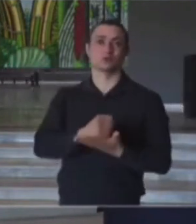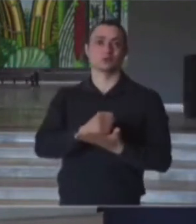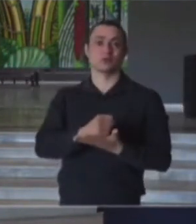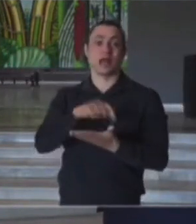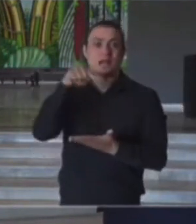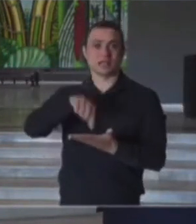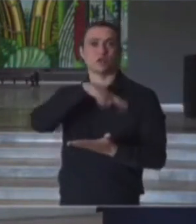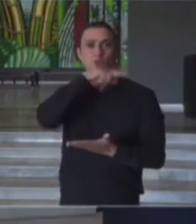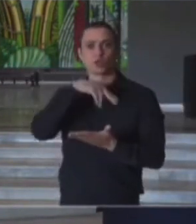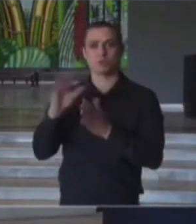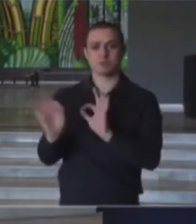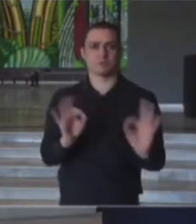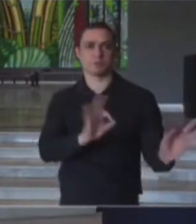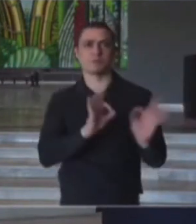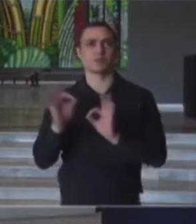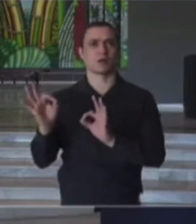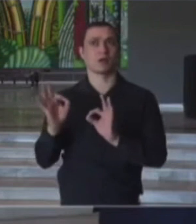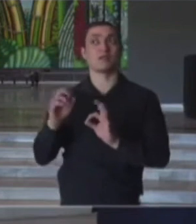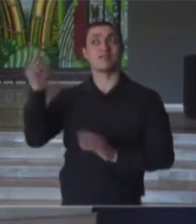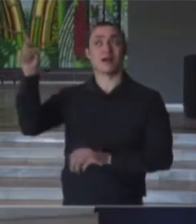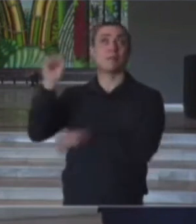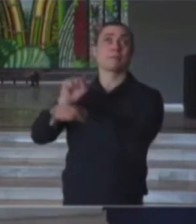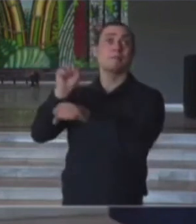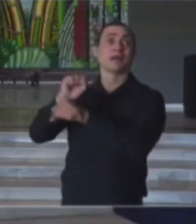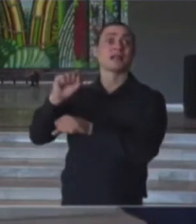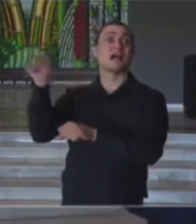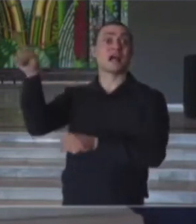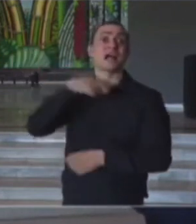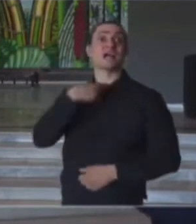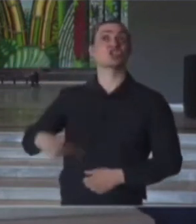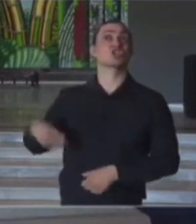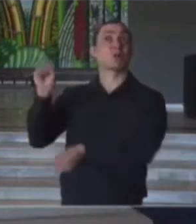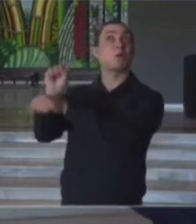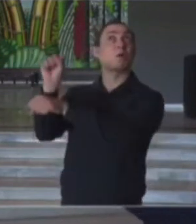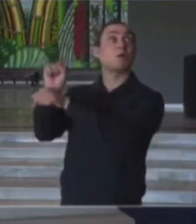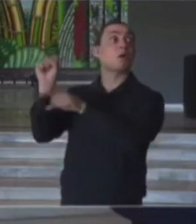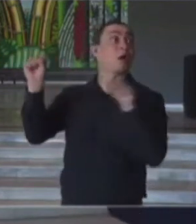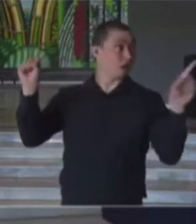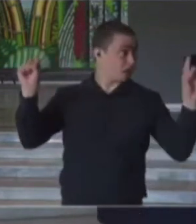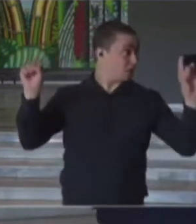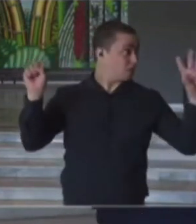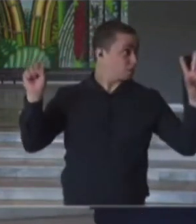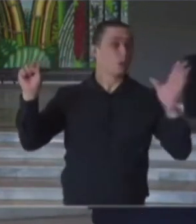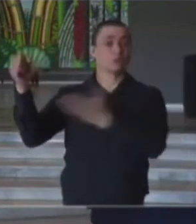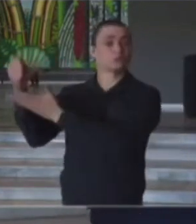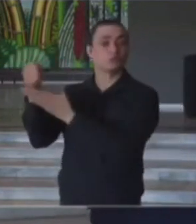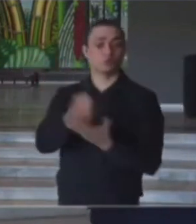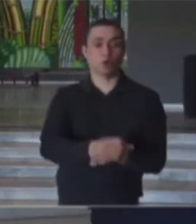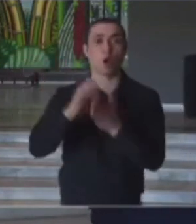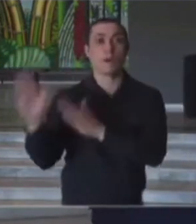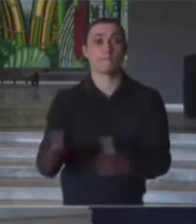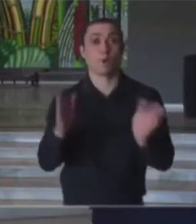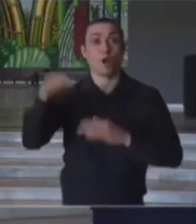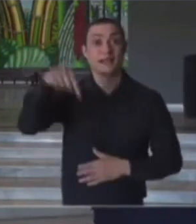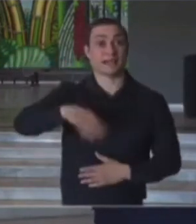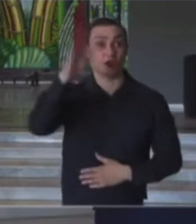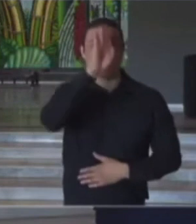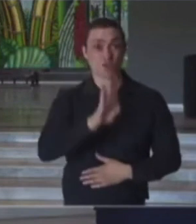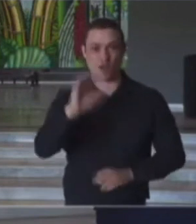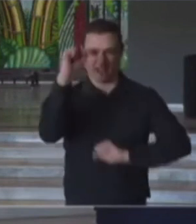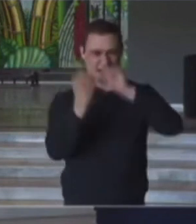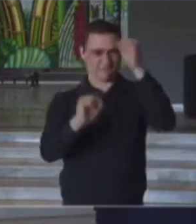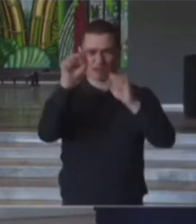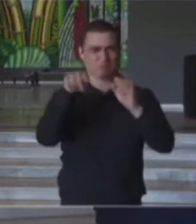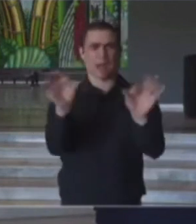seja liberada, que ela possa ser trazida da China e iniciar a produção no Brasil. A nossa fábrica está pronta,